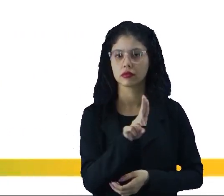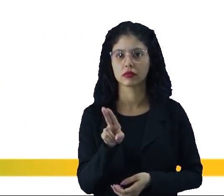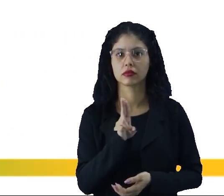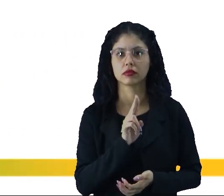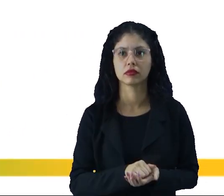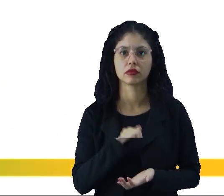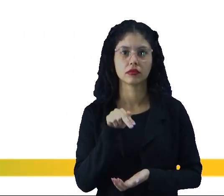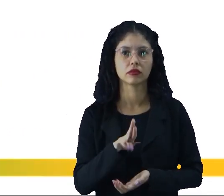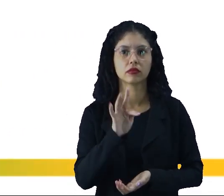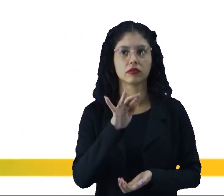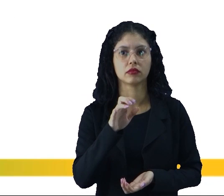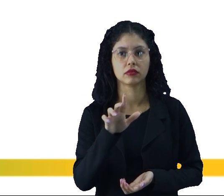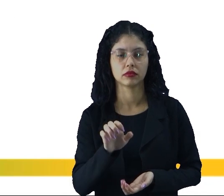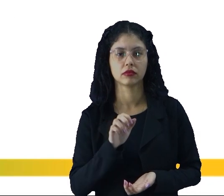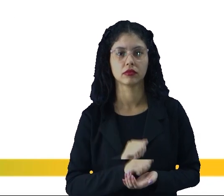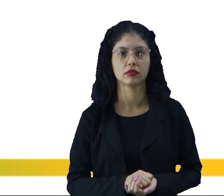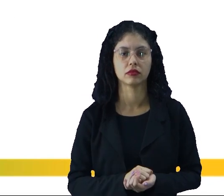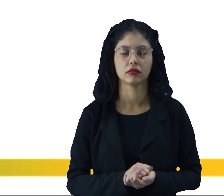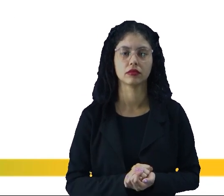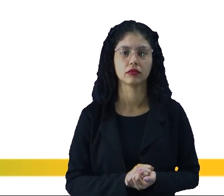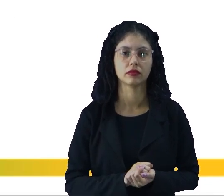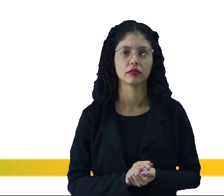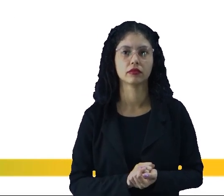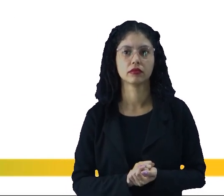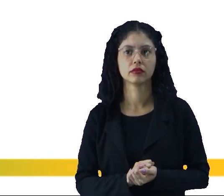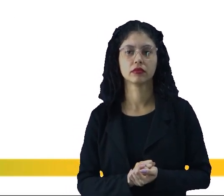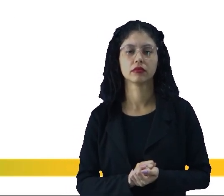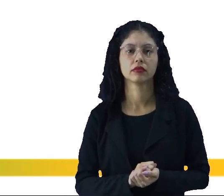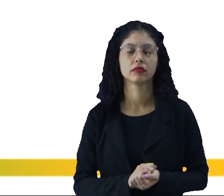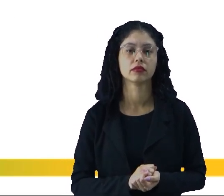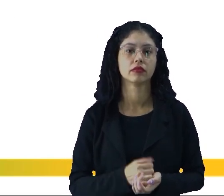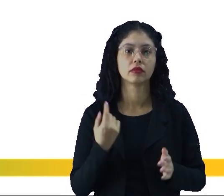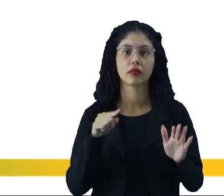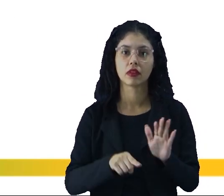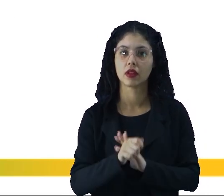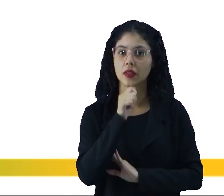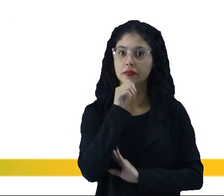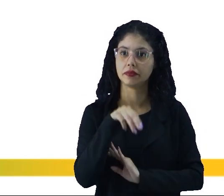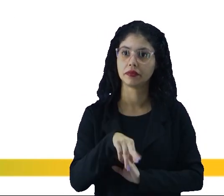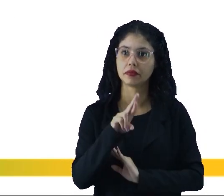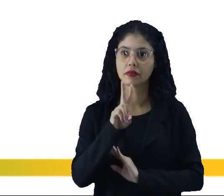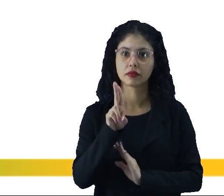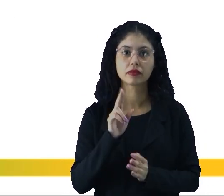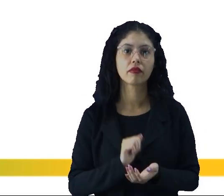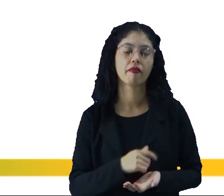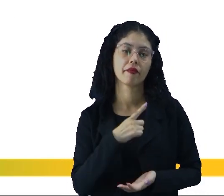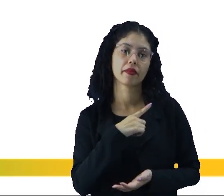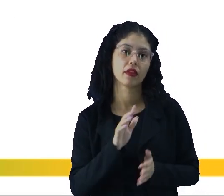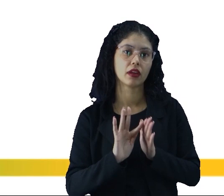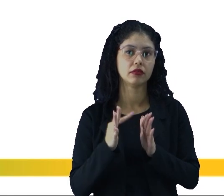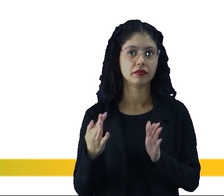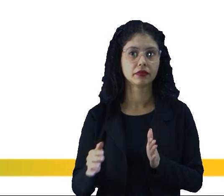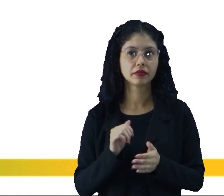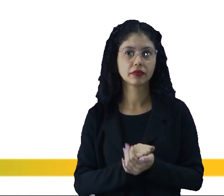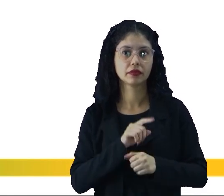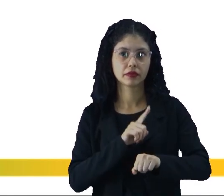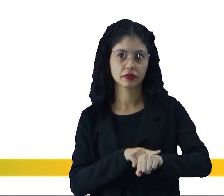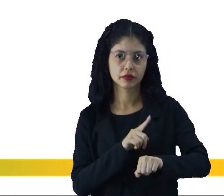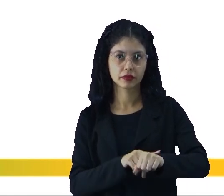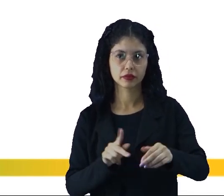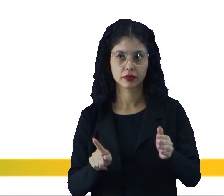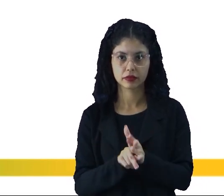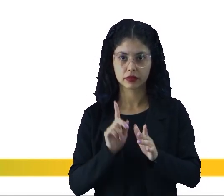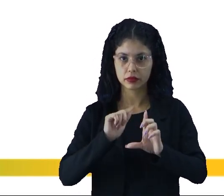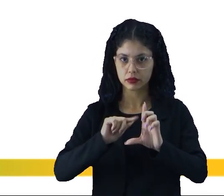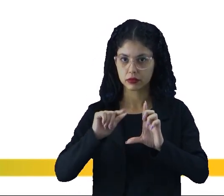uniforme e uniformemente variado. Dentro do MRU, nós temos a função horária da posição